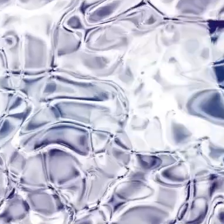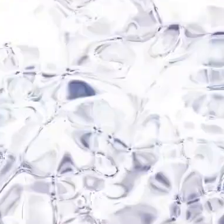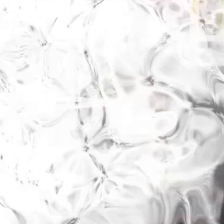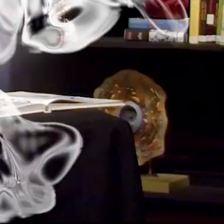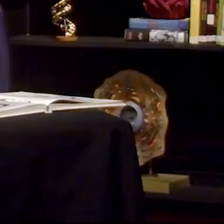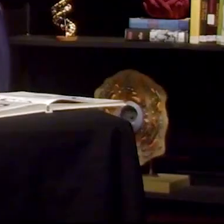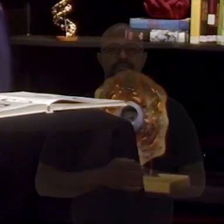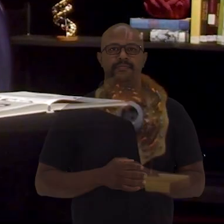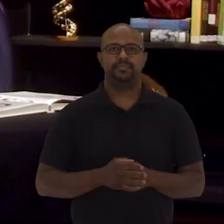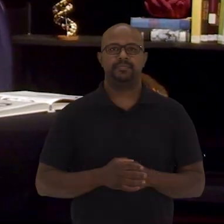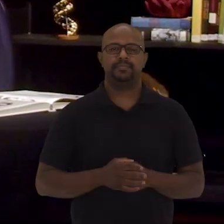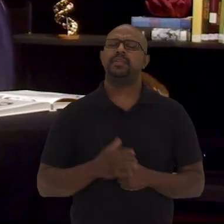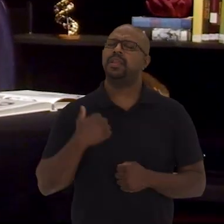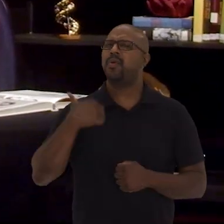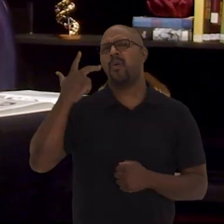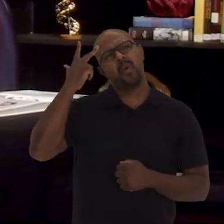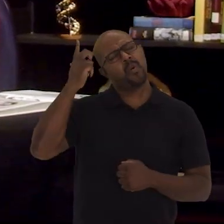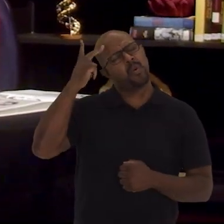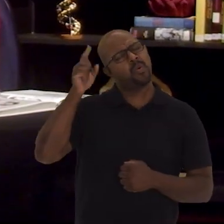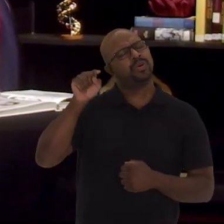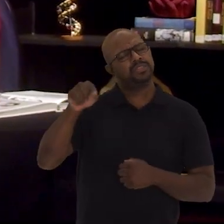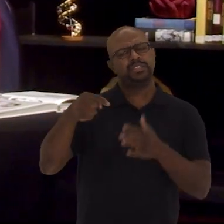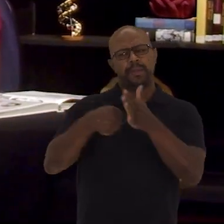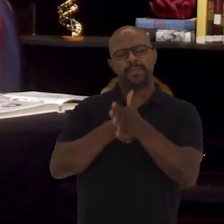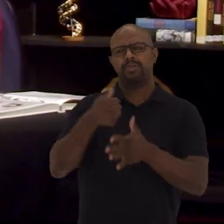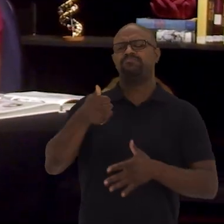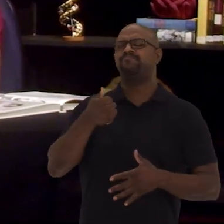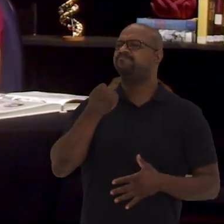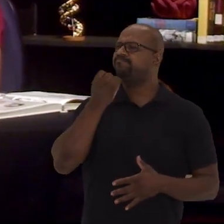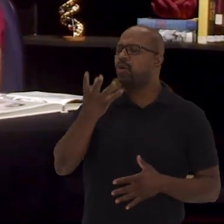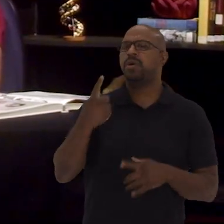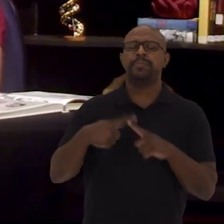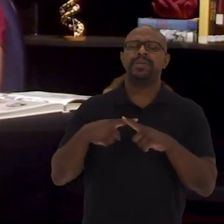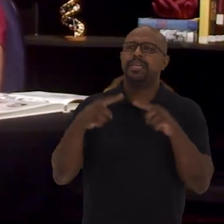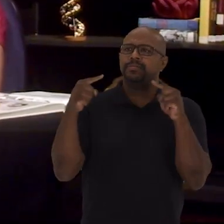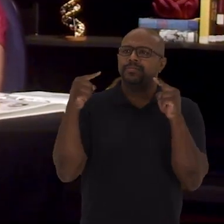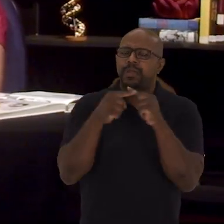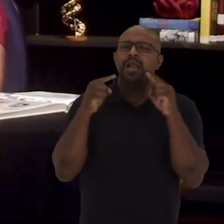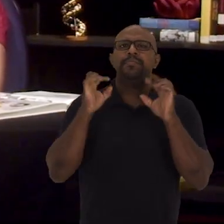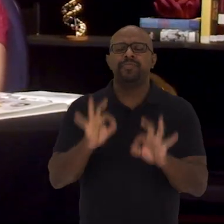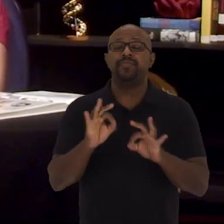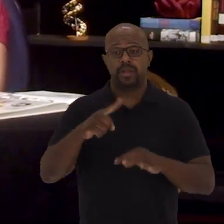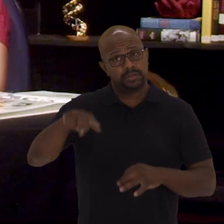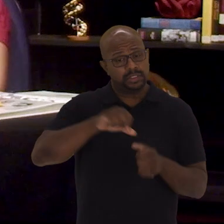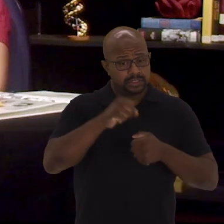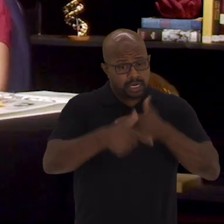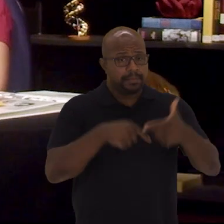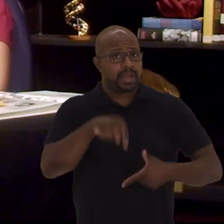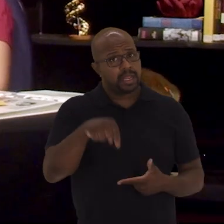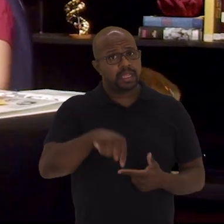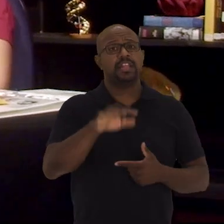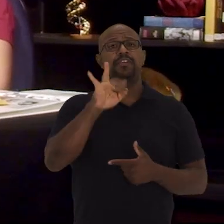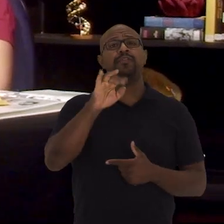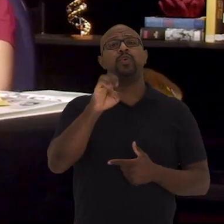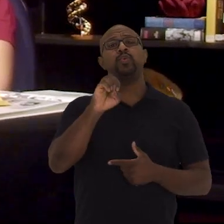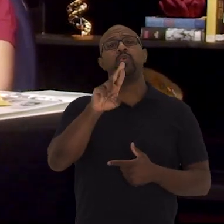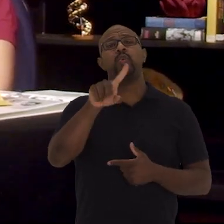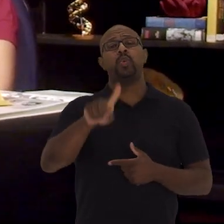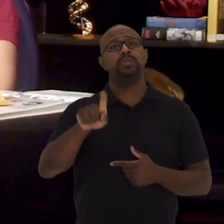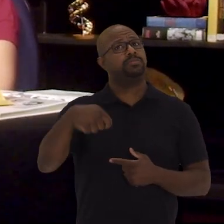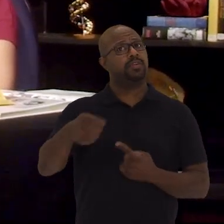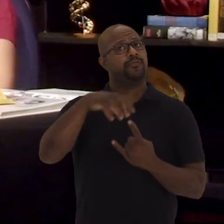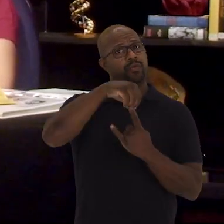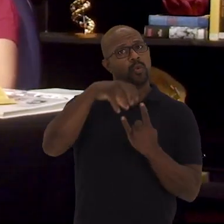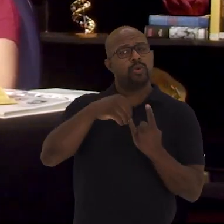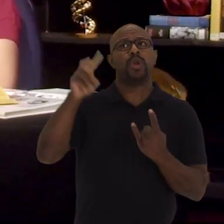Tereza Costa Eu curti essa pergunta, Tereza Porque tem a ver com o que a gente faz aqui na Fiocruz Com a história da Fiocruz também